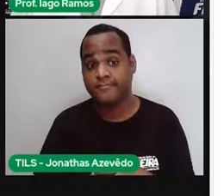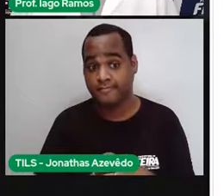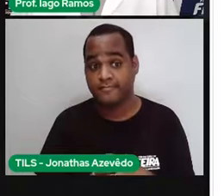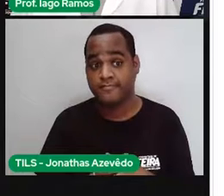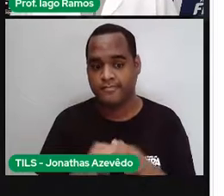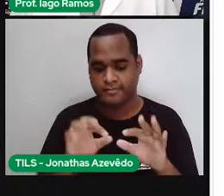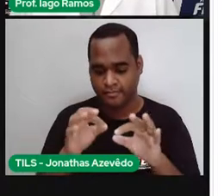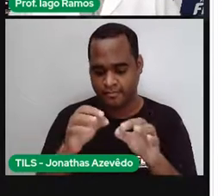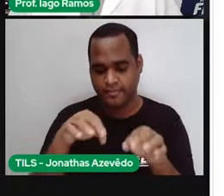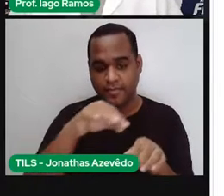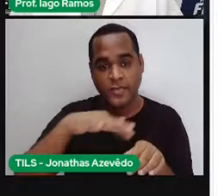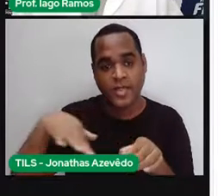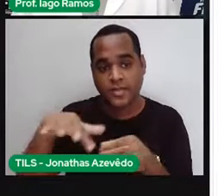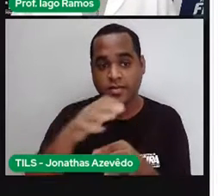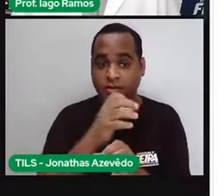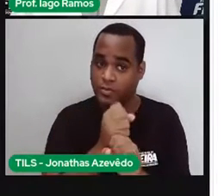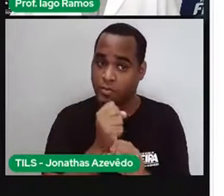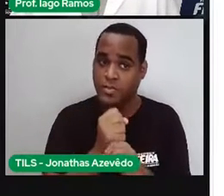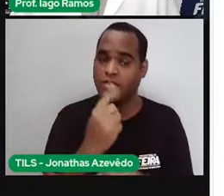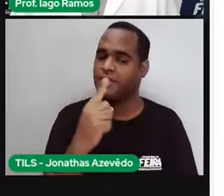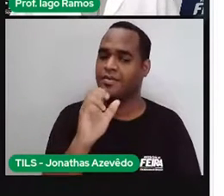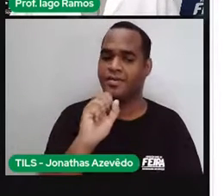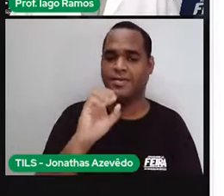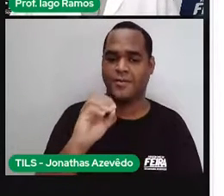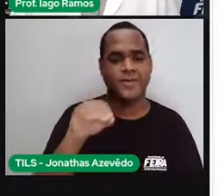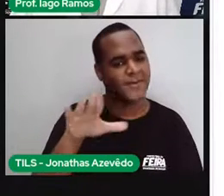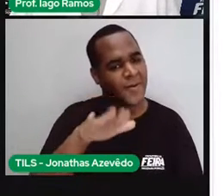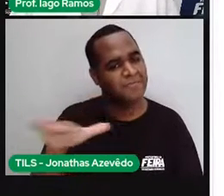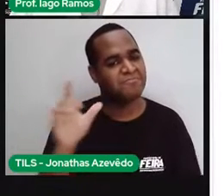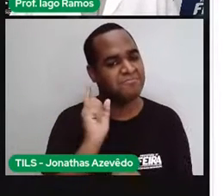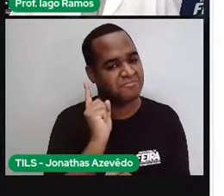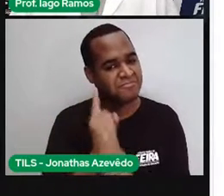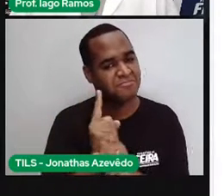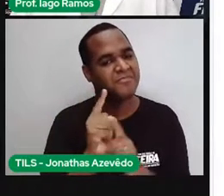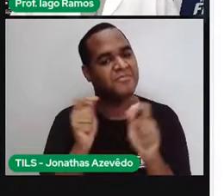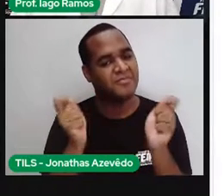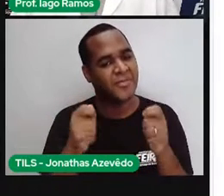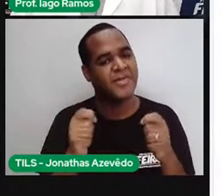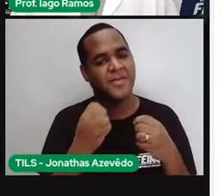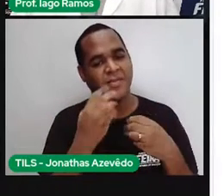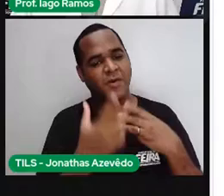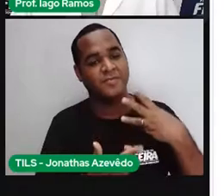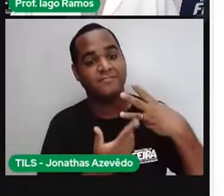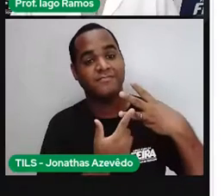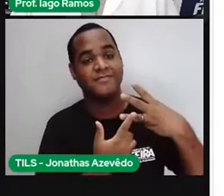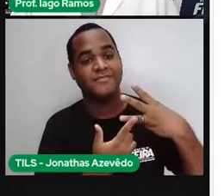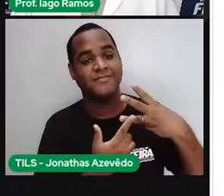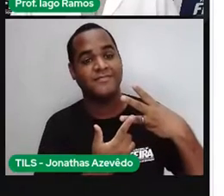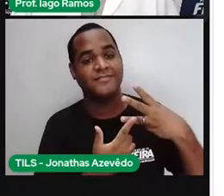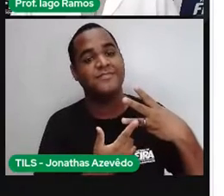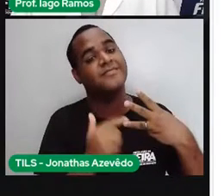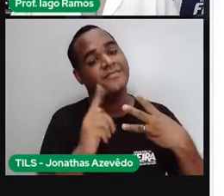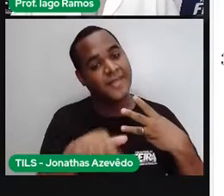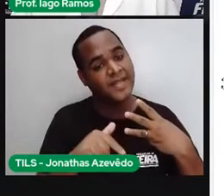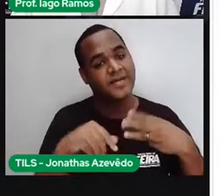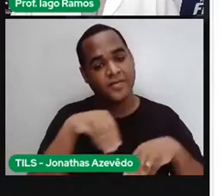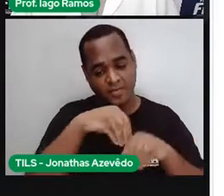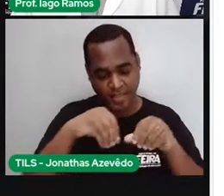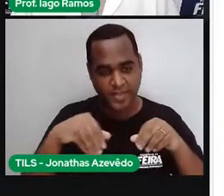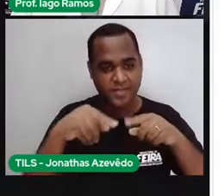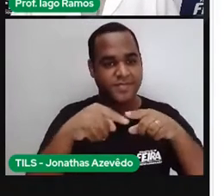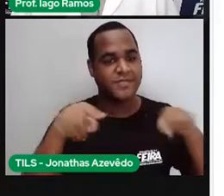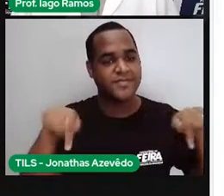deu 180 então encontramos a nossa opção Qual é a opção? O terreno 3, tá?